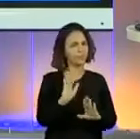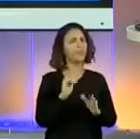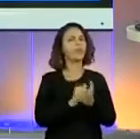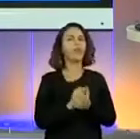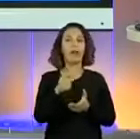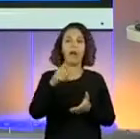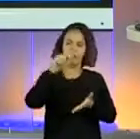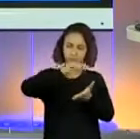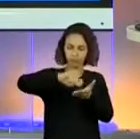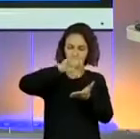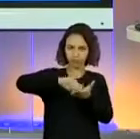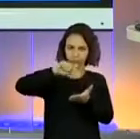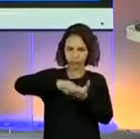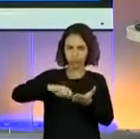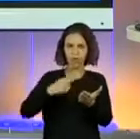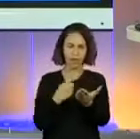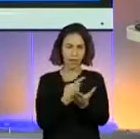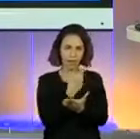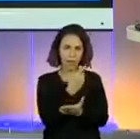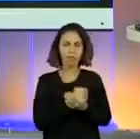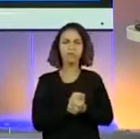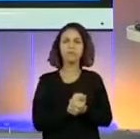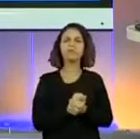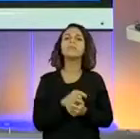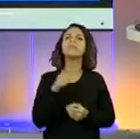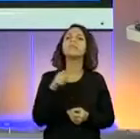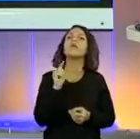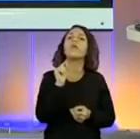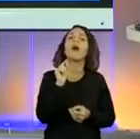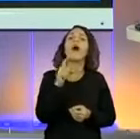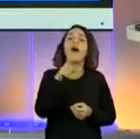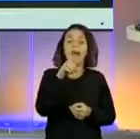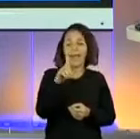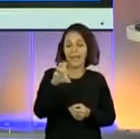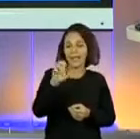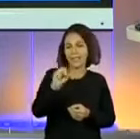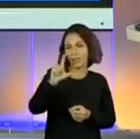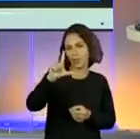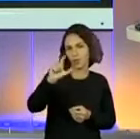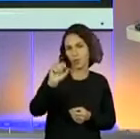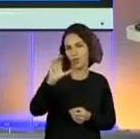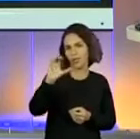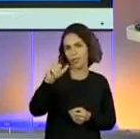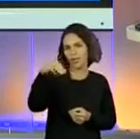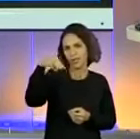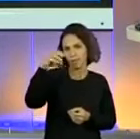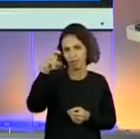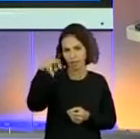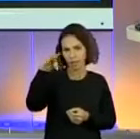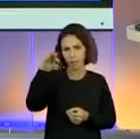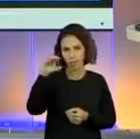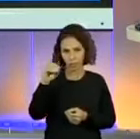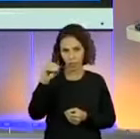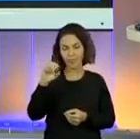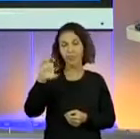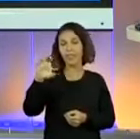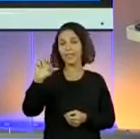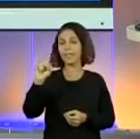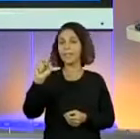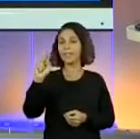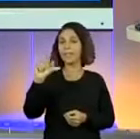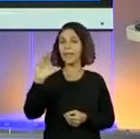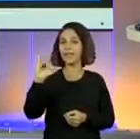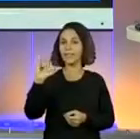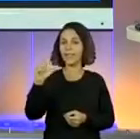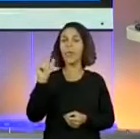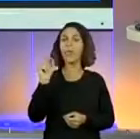coloca no caderno, migração, deslocamento espacial é igual migração ou vice-versa. Quando a gente fala deslocamento espacial, é